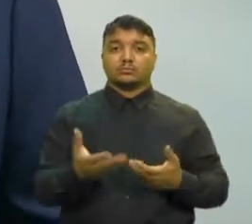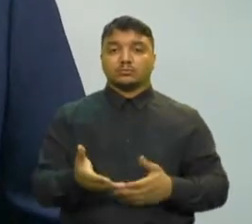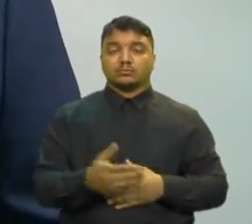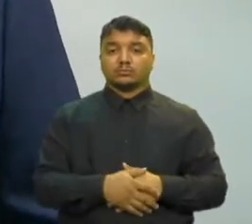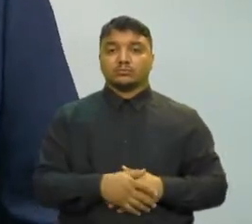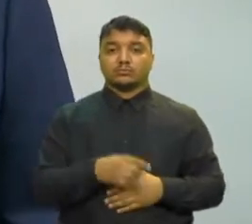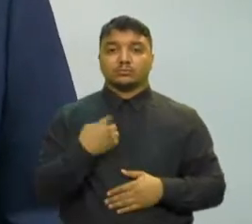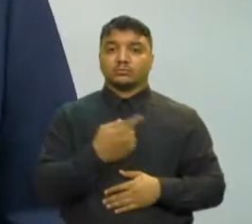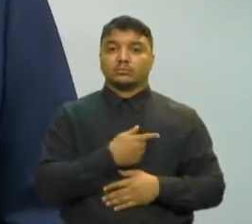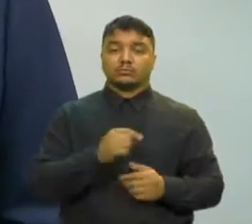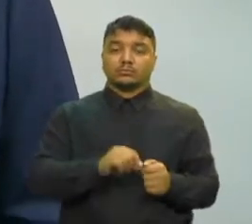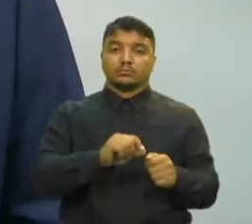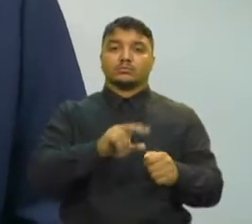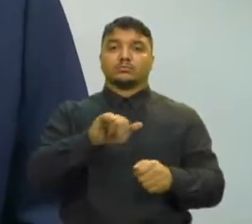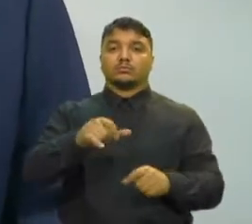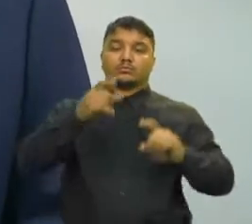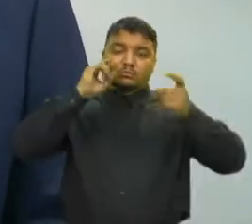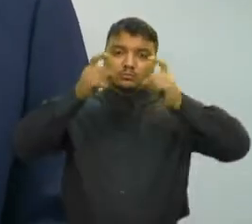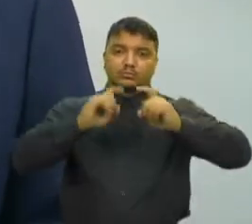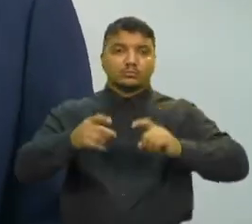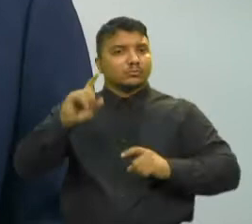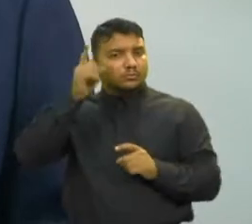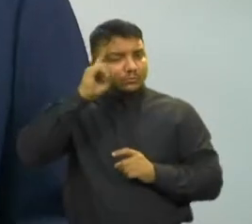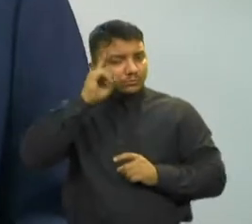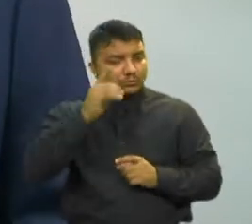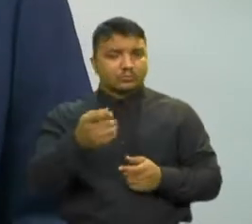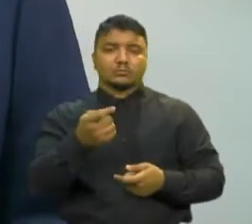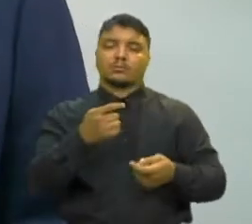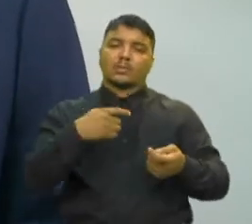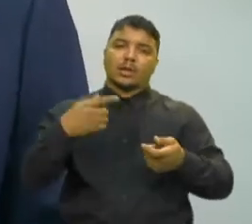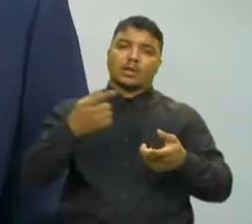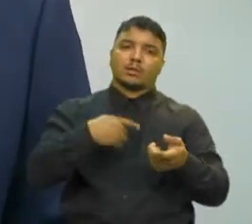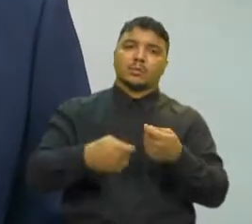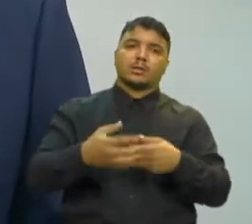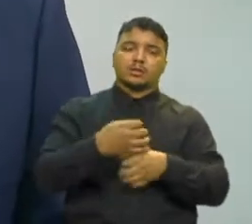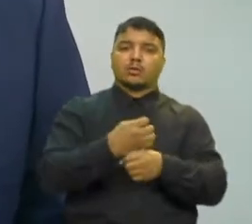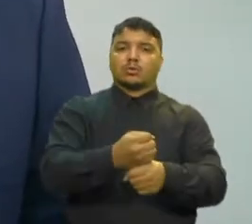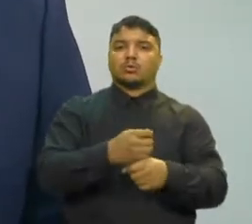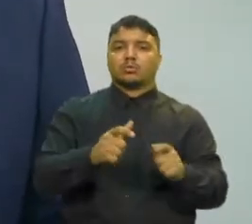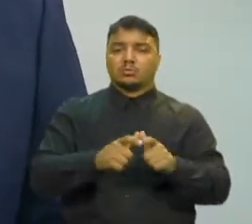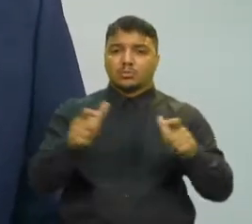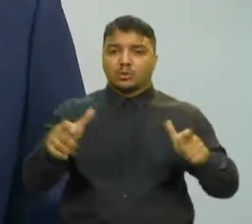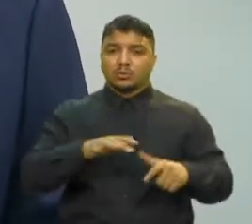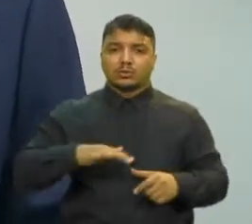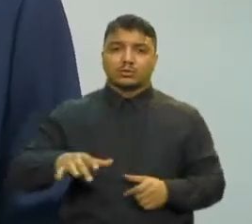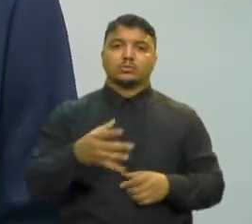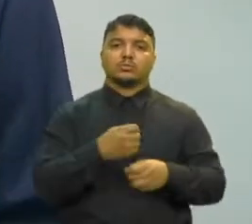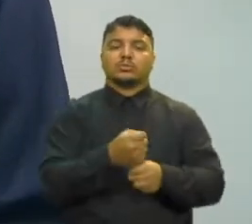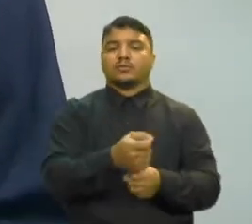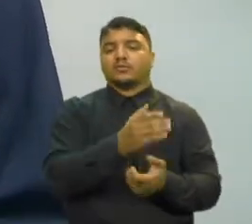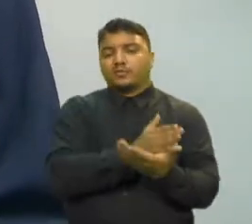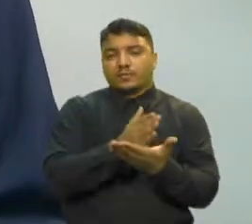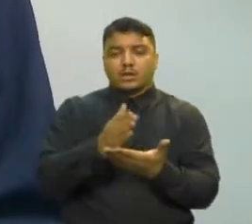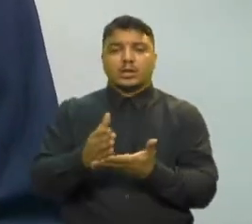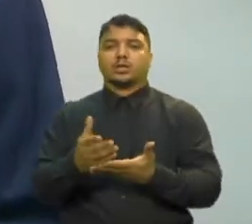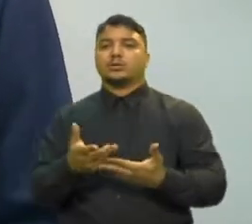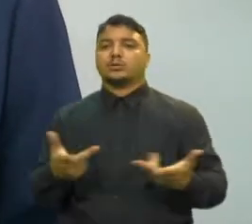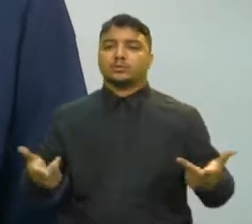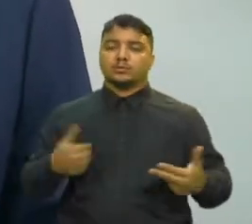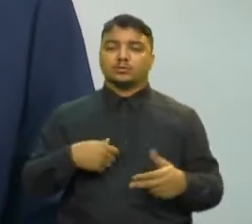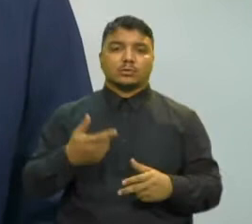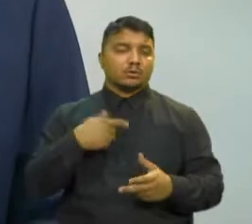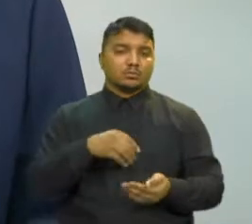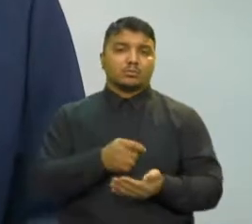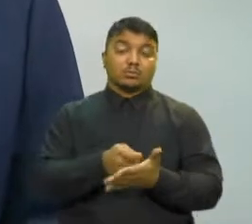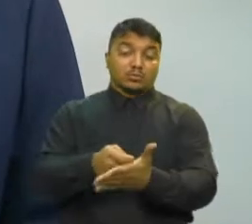nós vamos não só discutir a economia do dia a dia Mas a macroeconomia, as finanças, enfim, o monetarismo